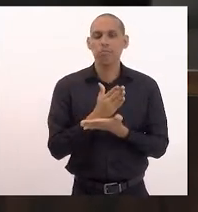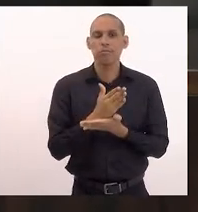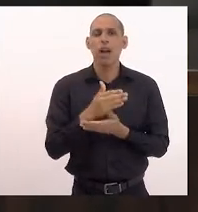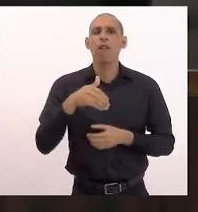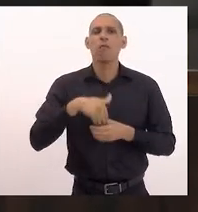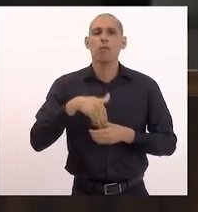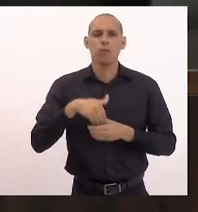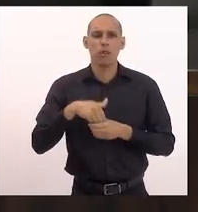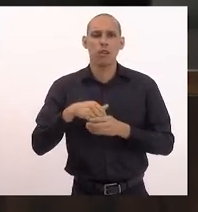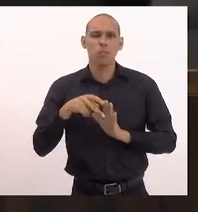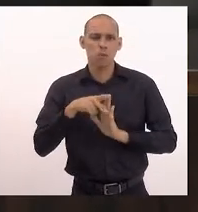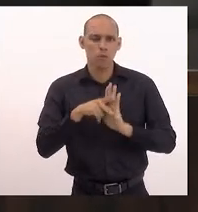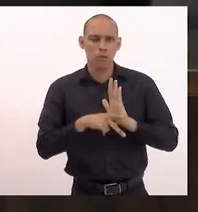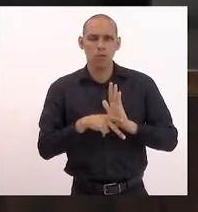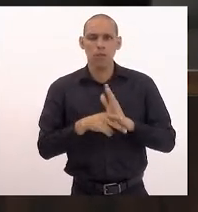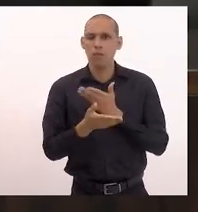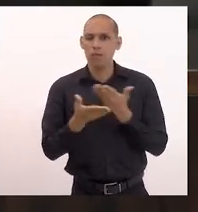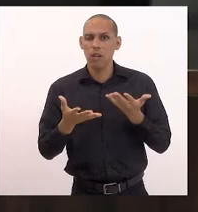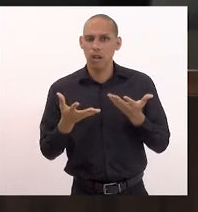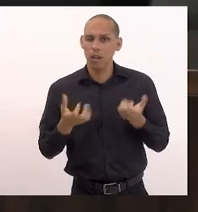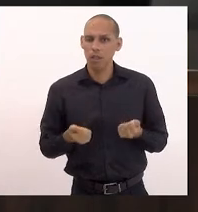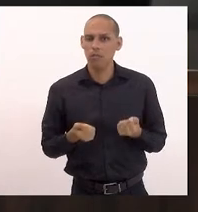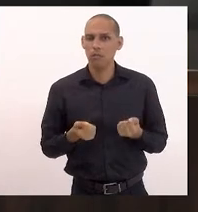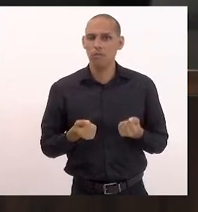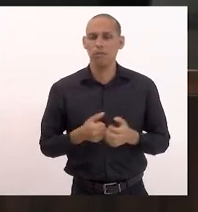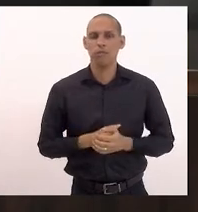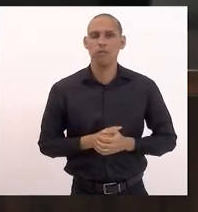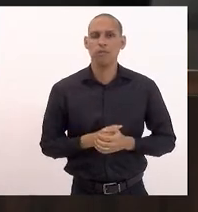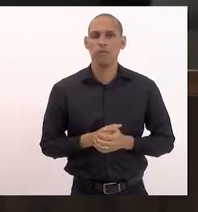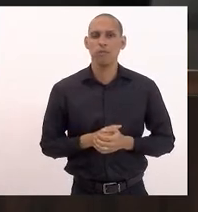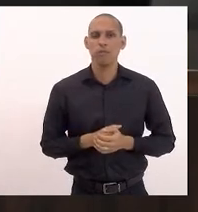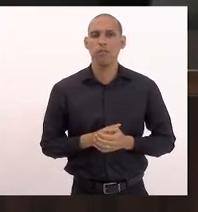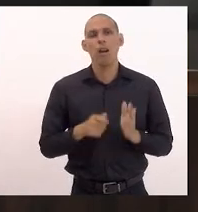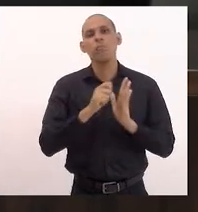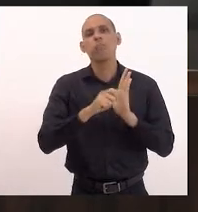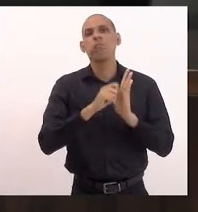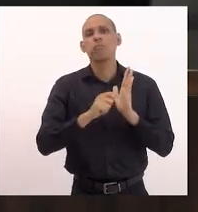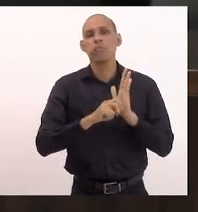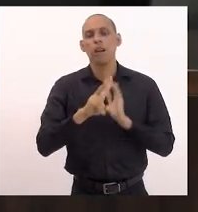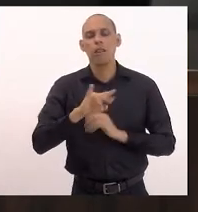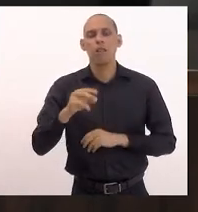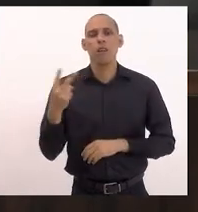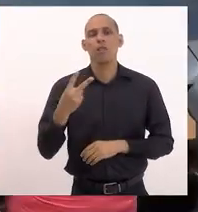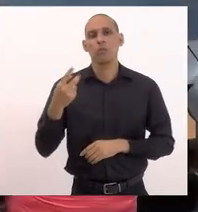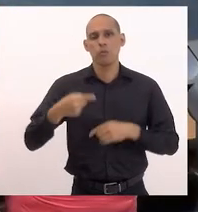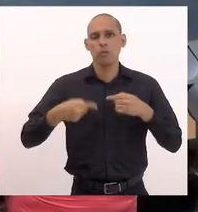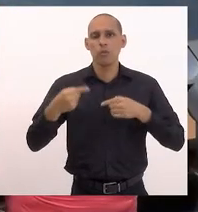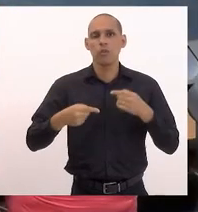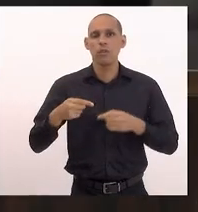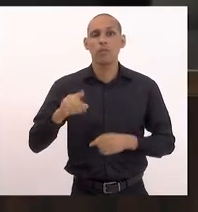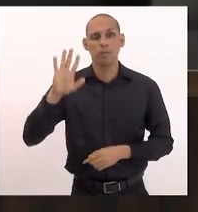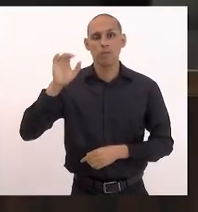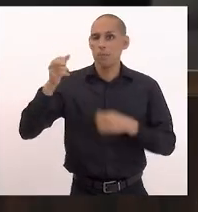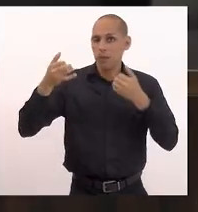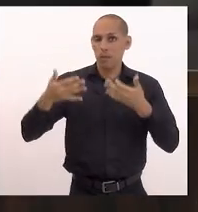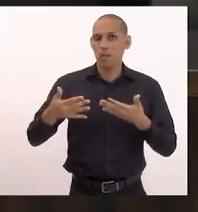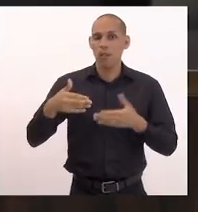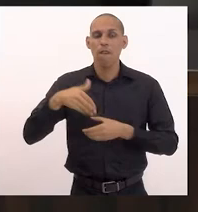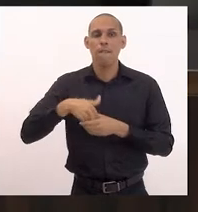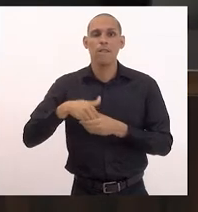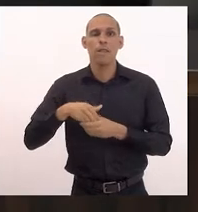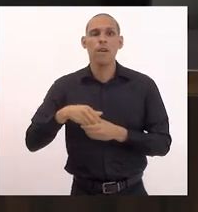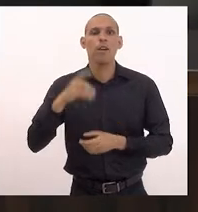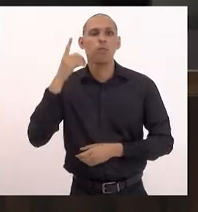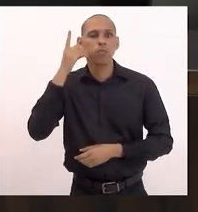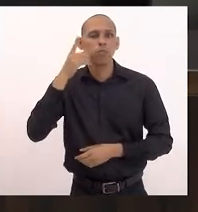o projeto assim emendado. Os senhores que aprovam, o primeiro é estão aprovados. a redação do vencido para a segunda discussão. Declaração? Para a declaração de voto. Deputado